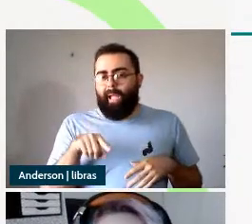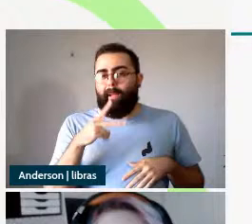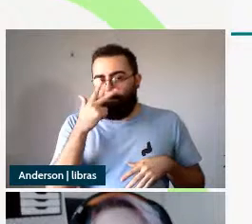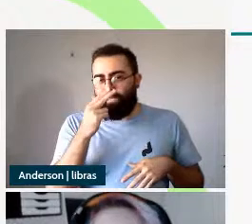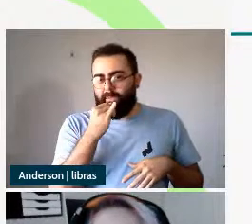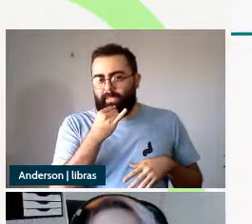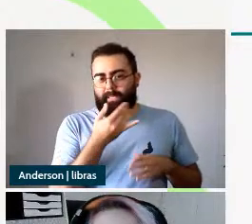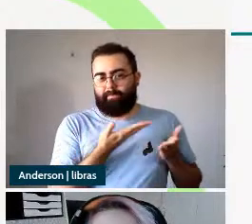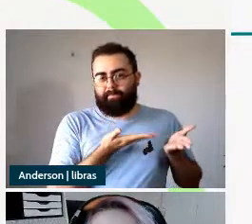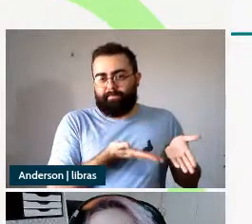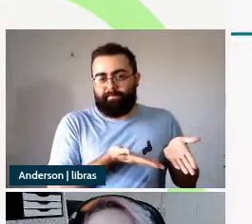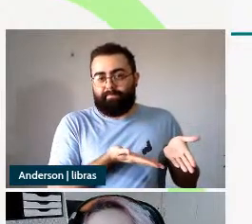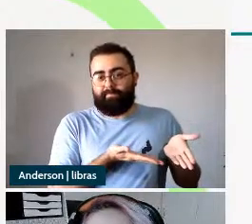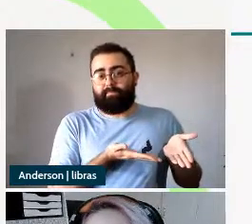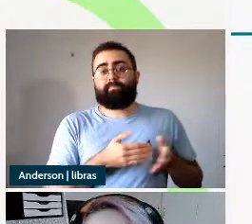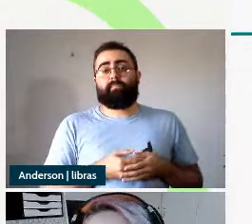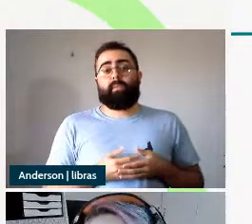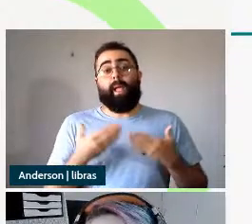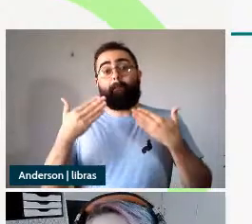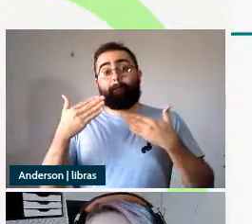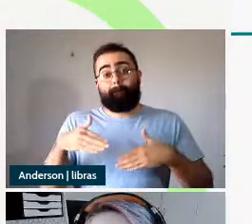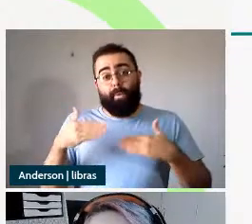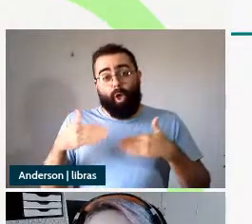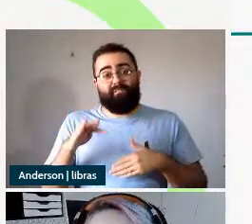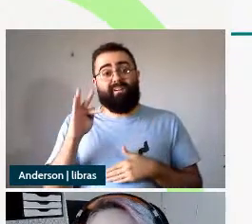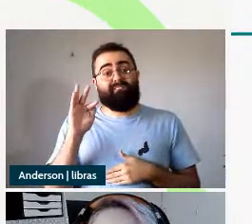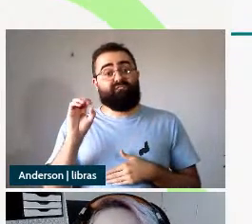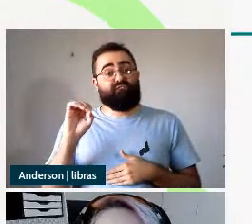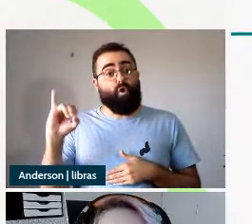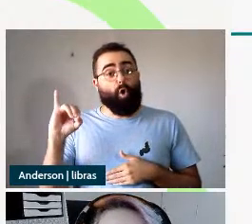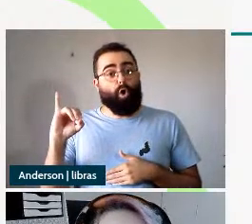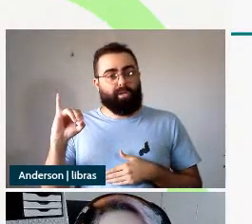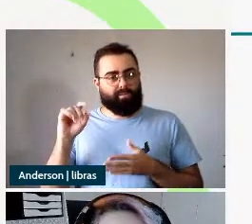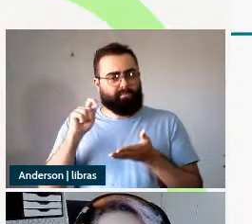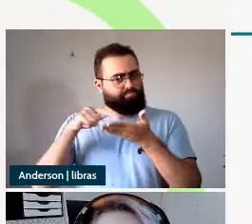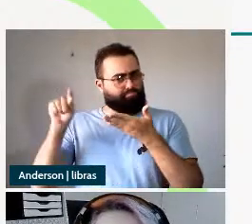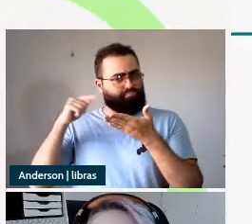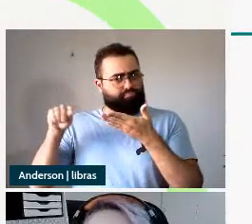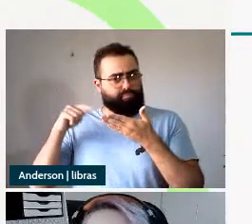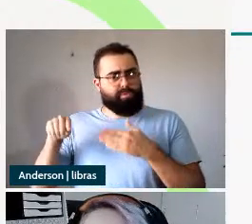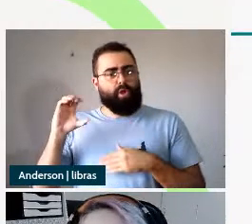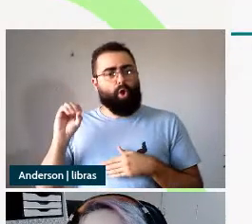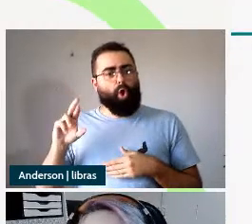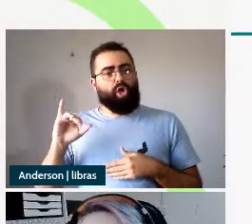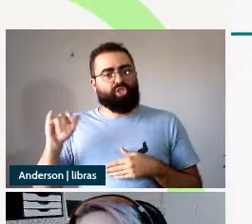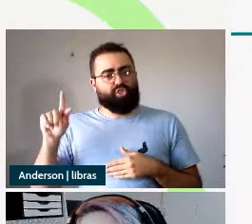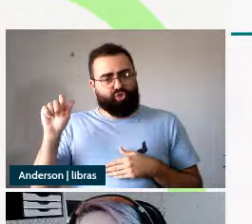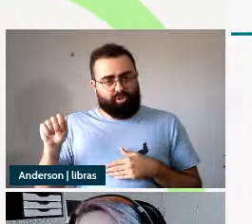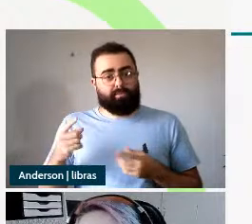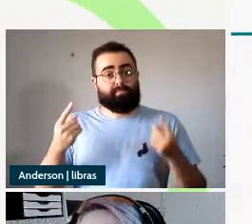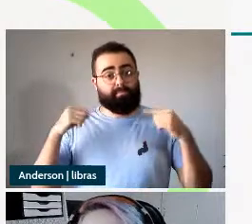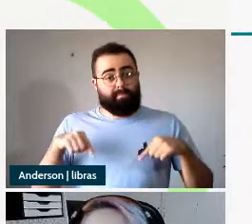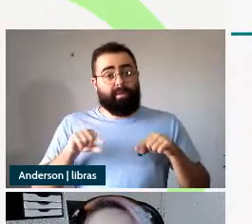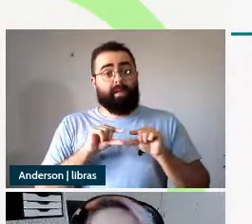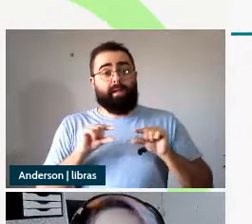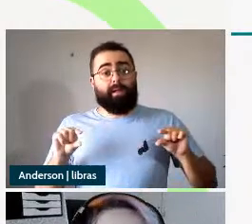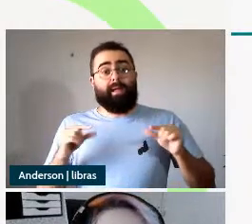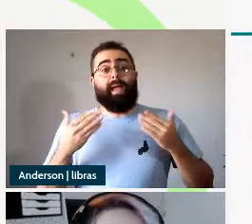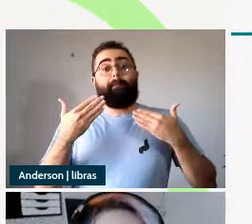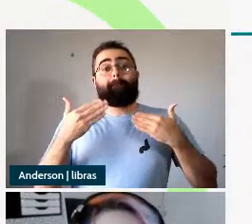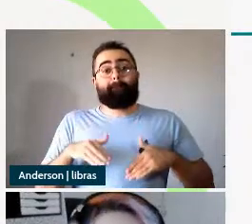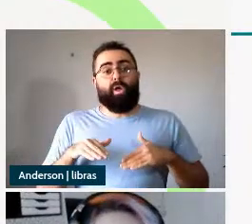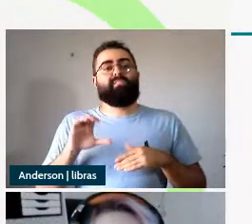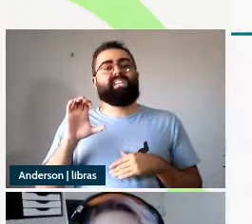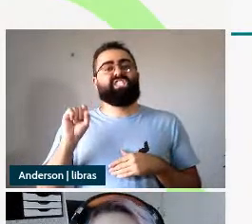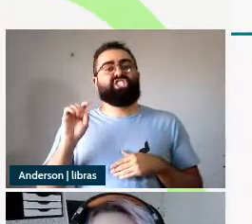corrigida e a prova está corrigida esse recorte se justifica porque ambas as estruturas eles possuem